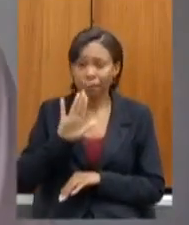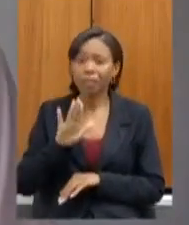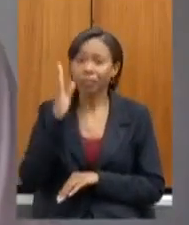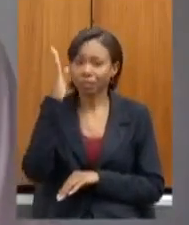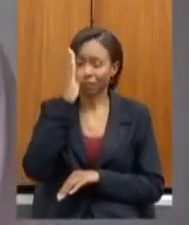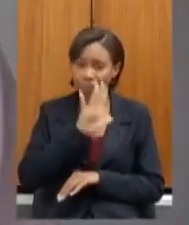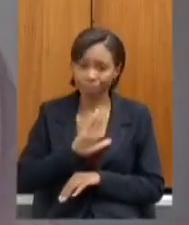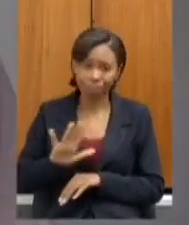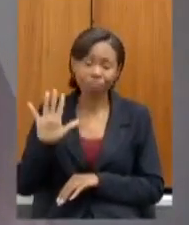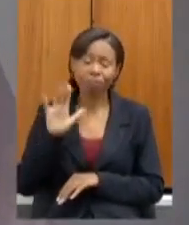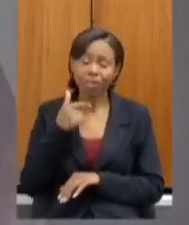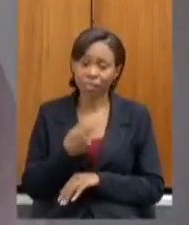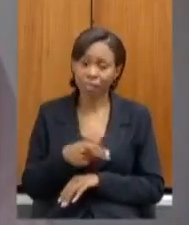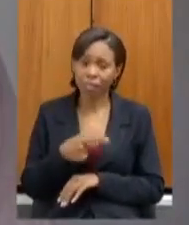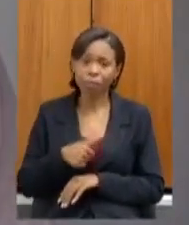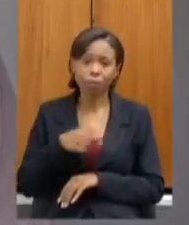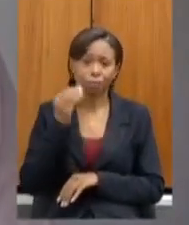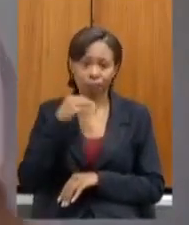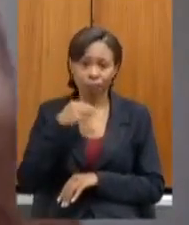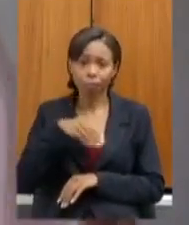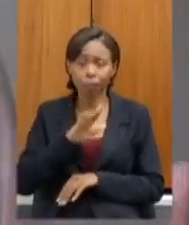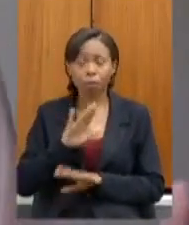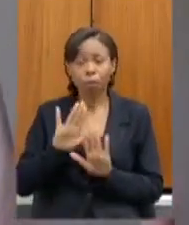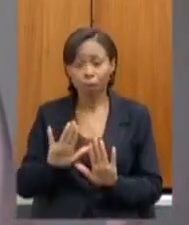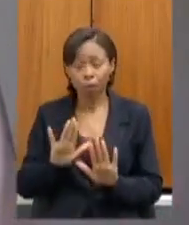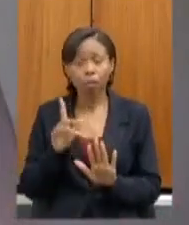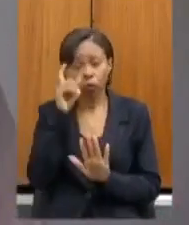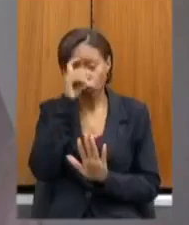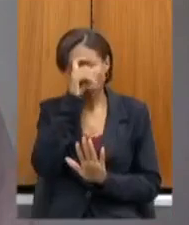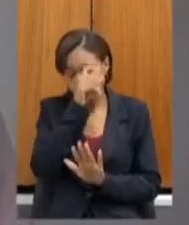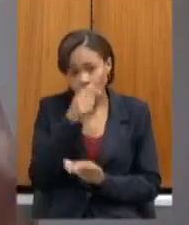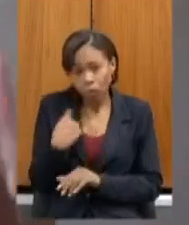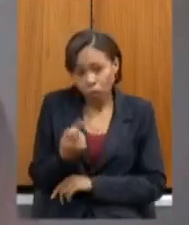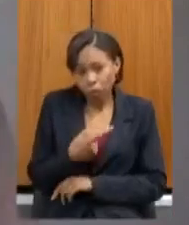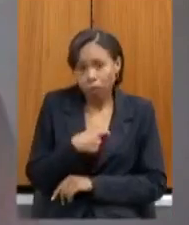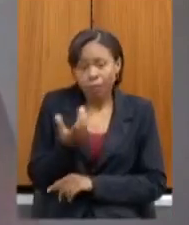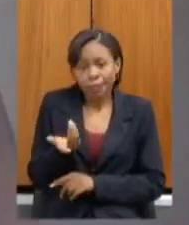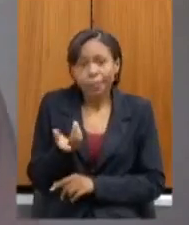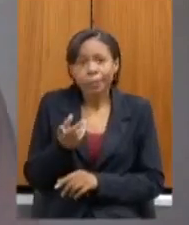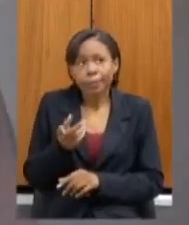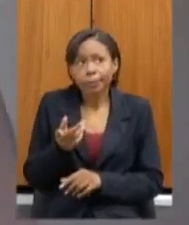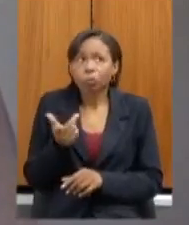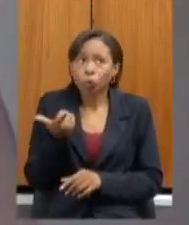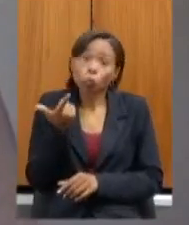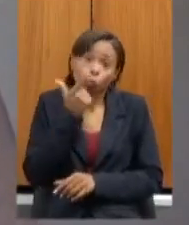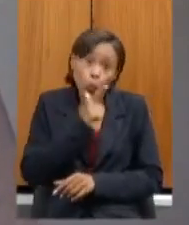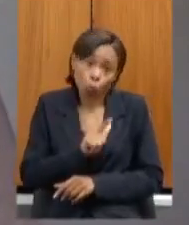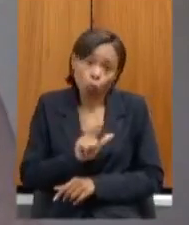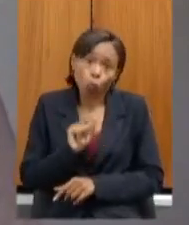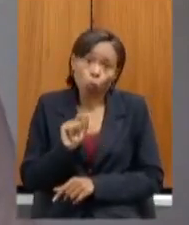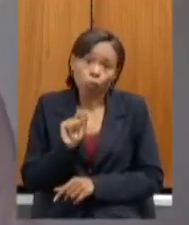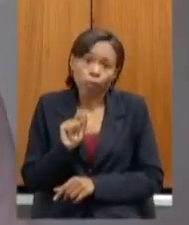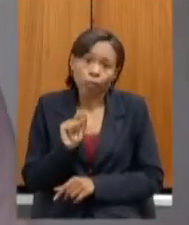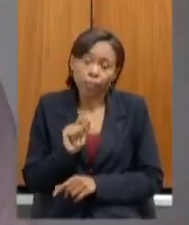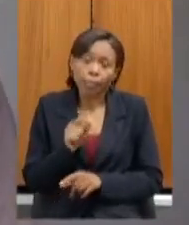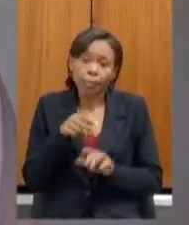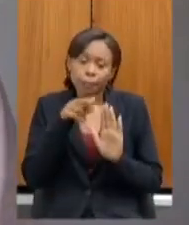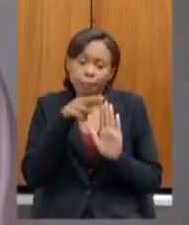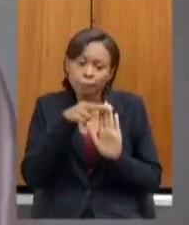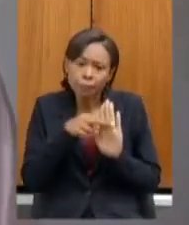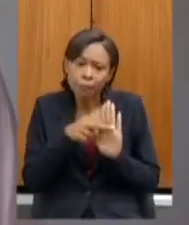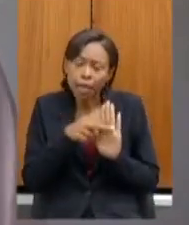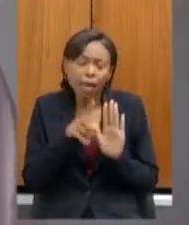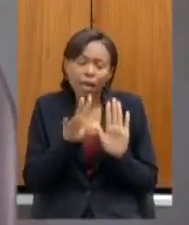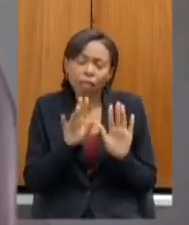dificuldades ainda ainda estarmos numa situação de irregularidade